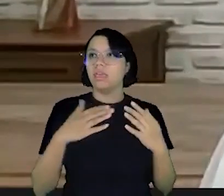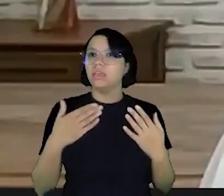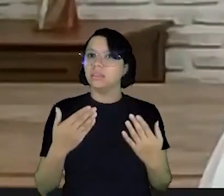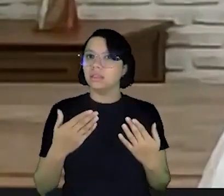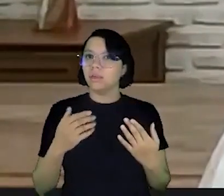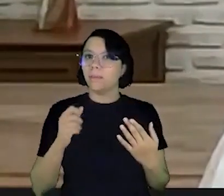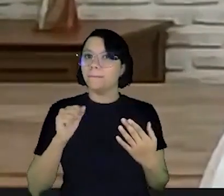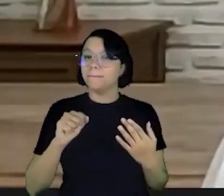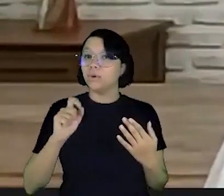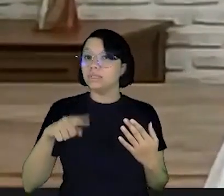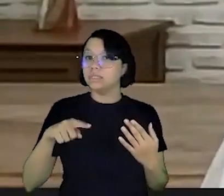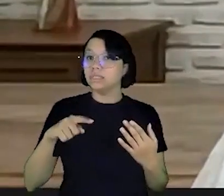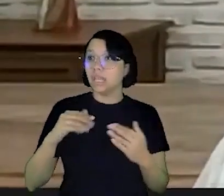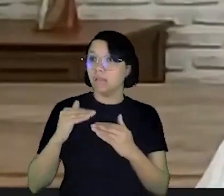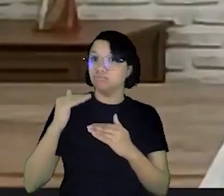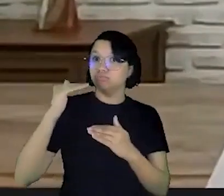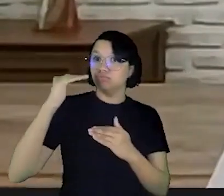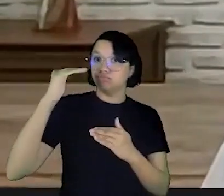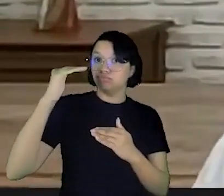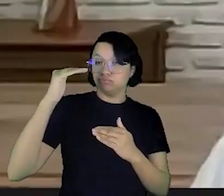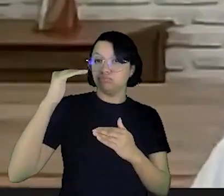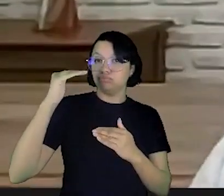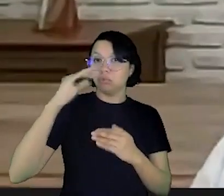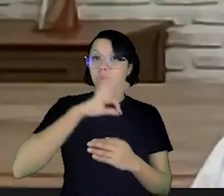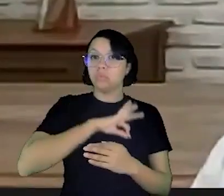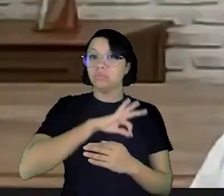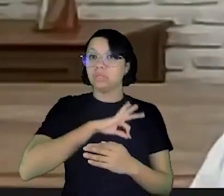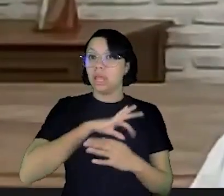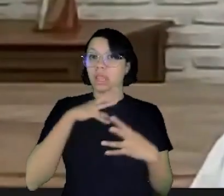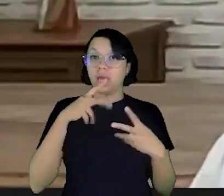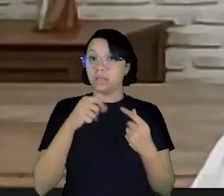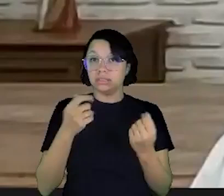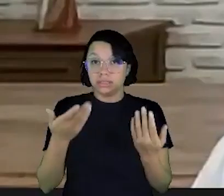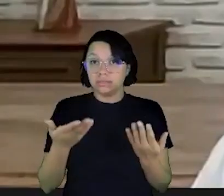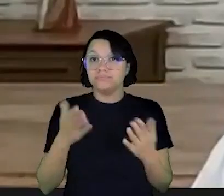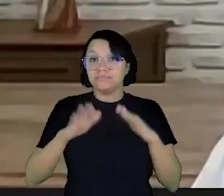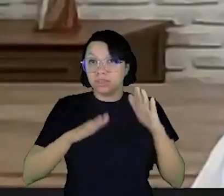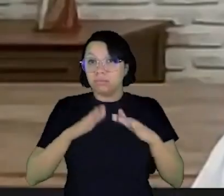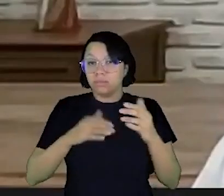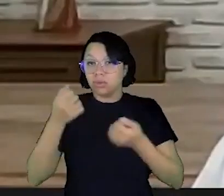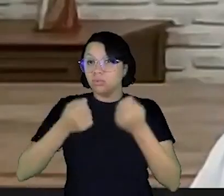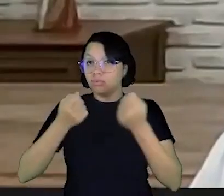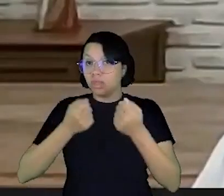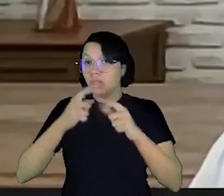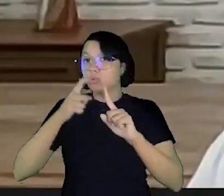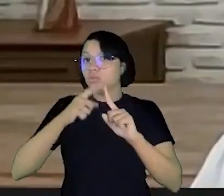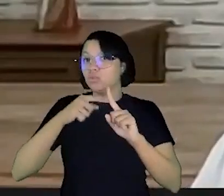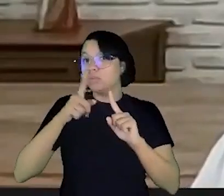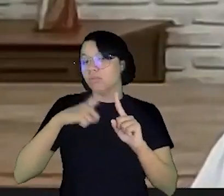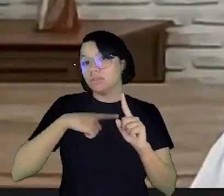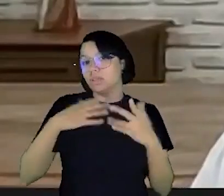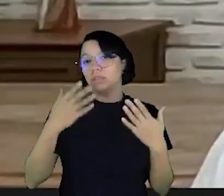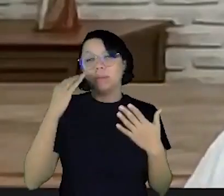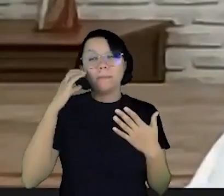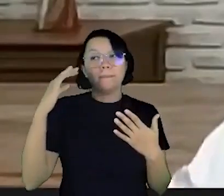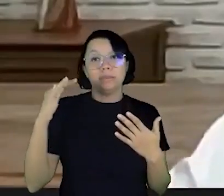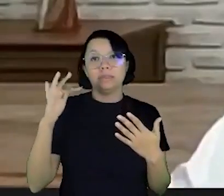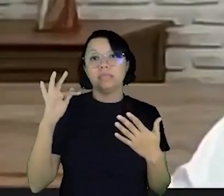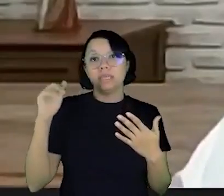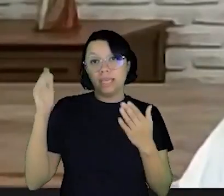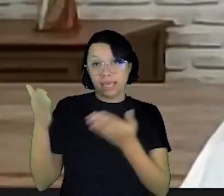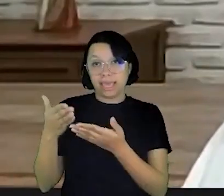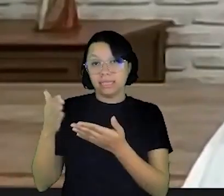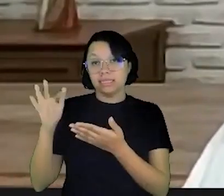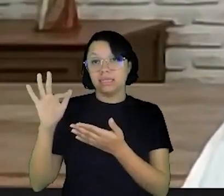elevada ela pode corresponder a um mês de salário líquido dependendo do veículo que você tenha então pense que a